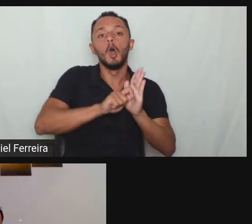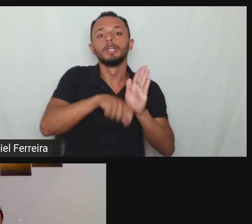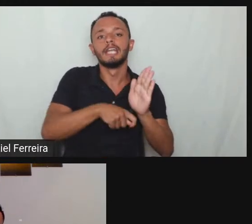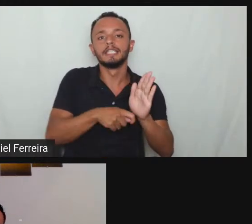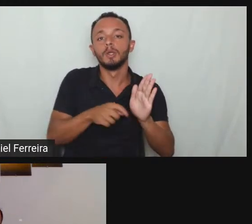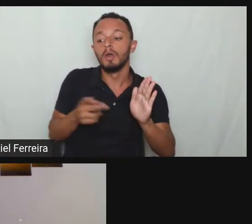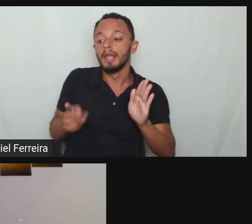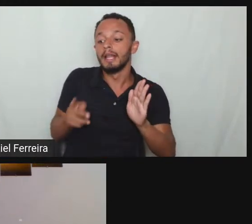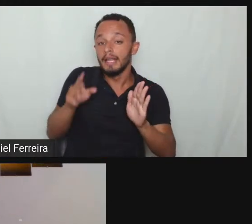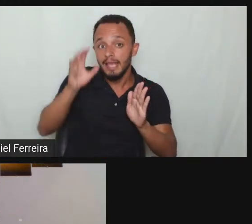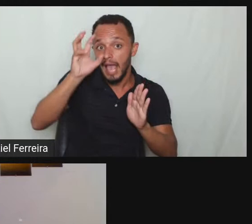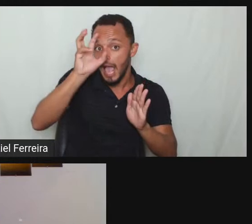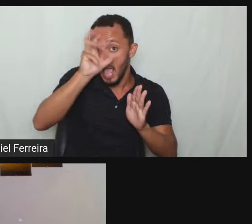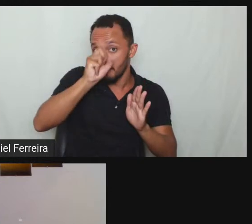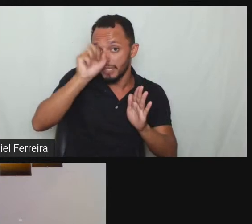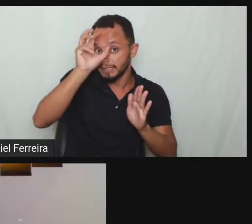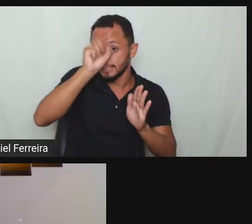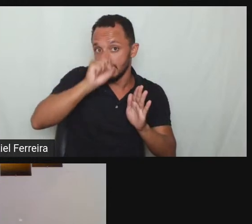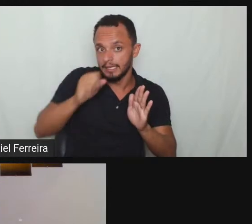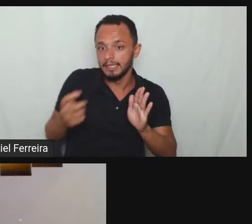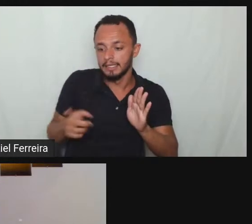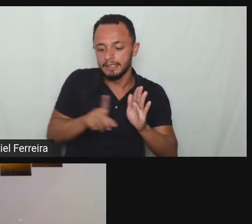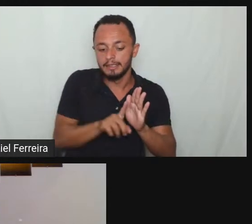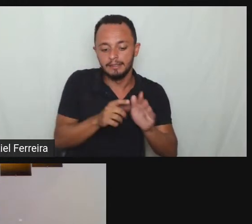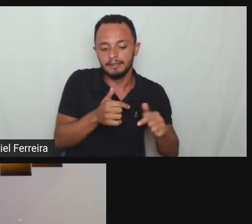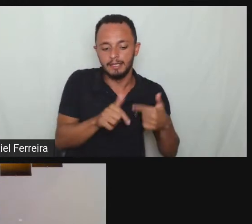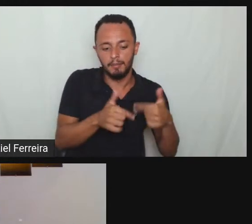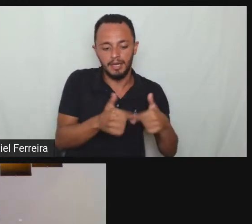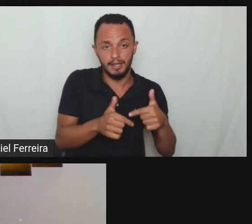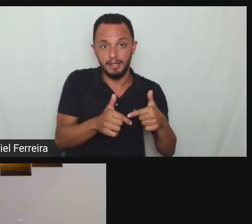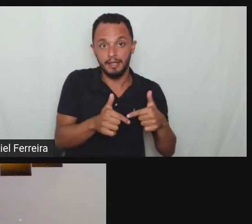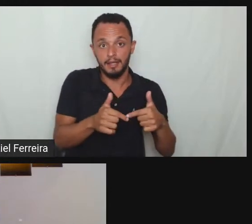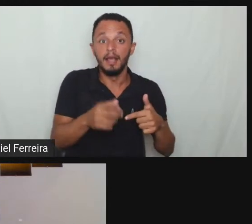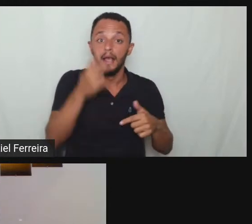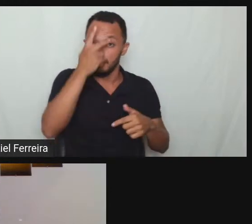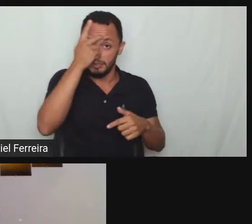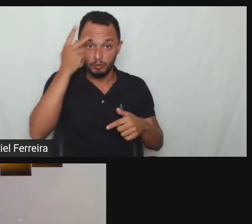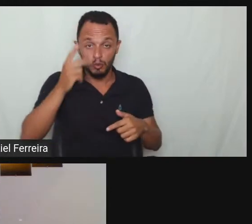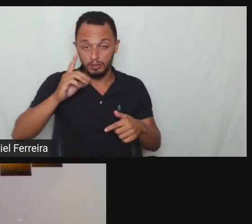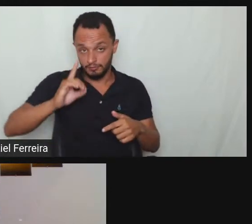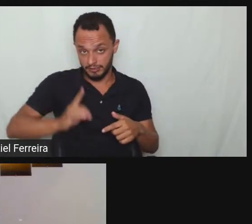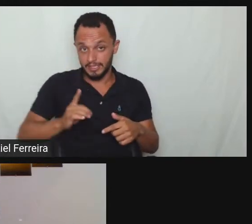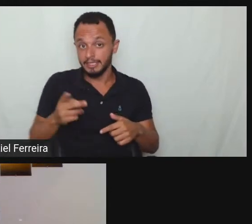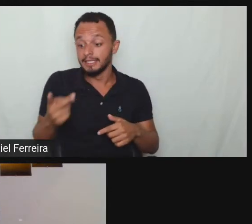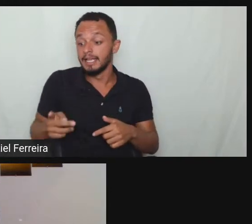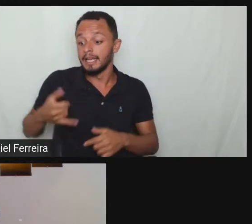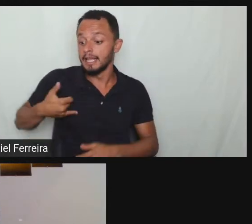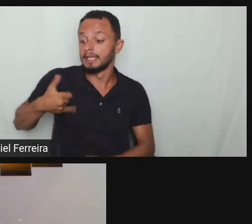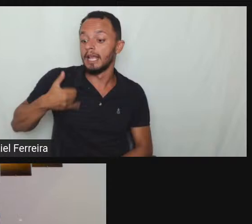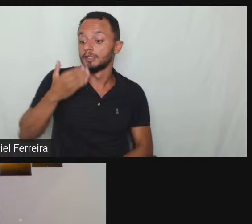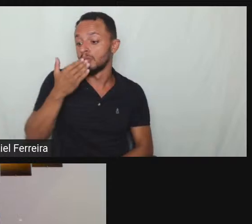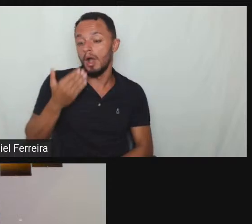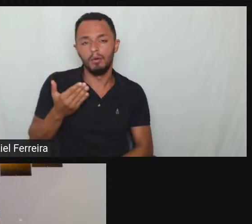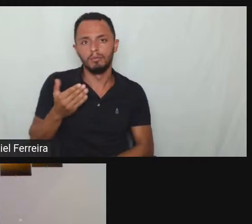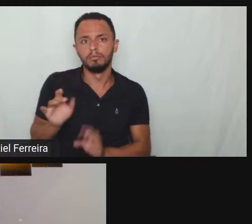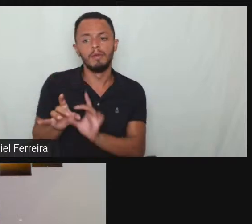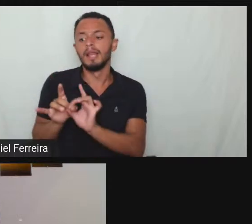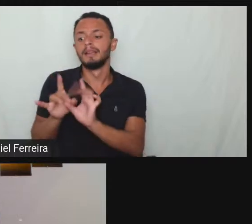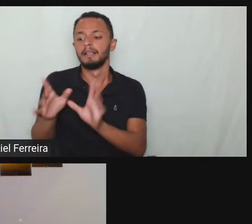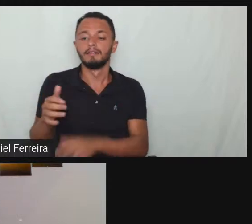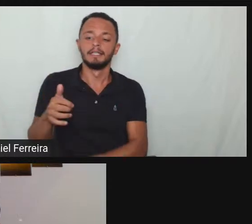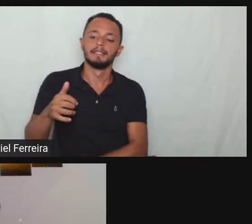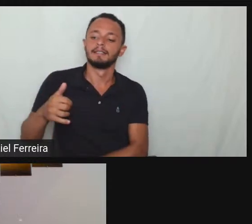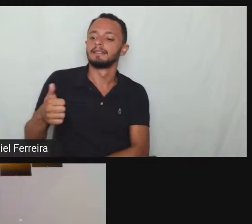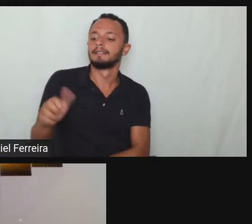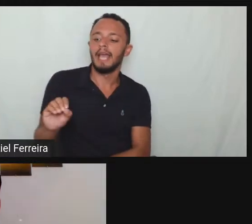é a boa finalizar a pessoa com deficiência não isso é legal porque muitas pessoas com deficiência principalmente pessoas mais